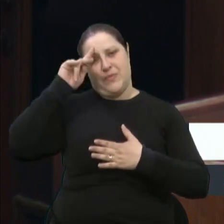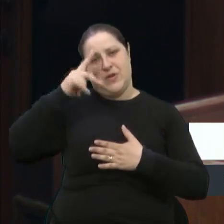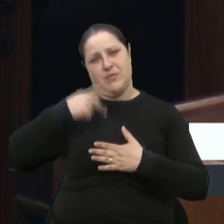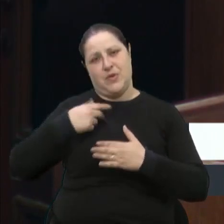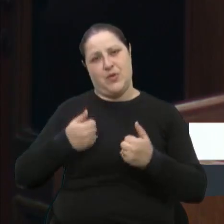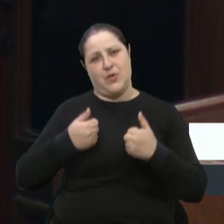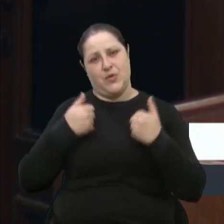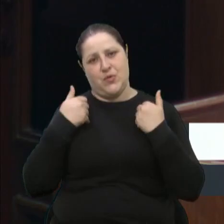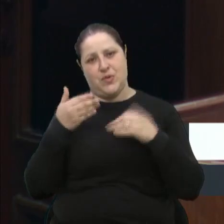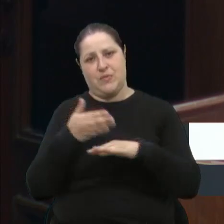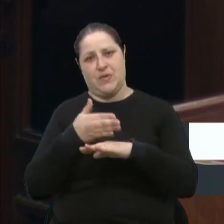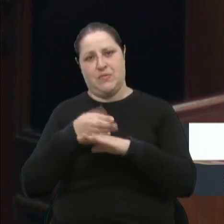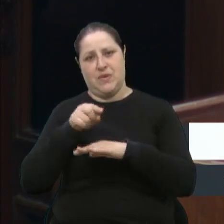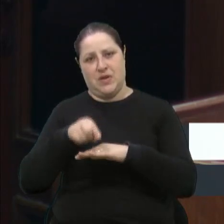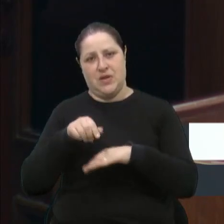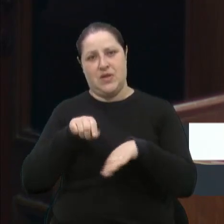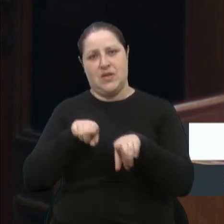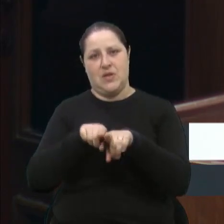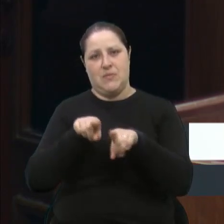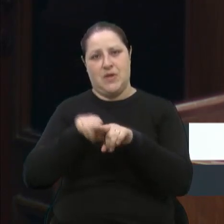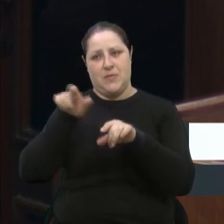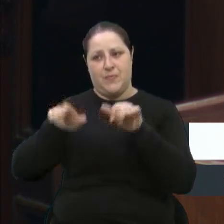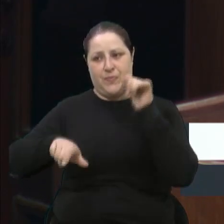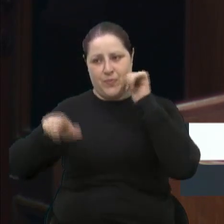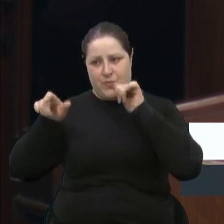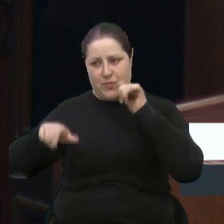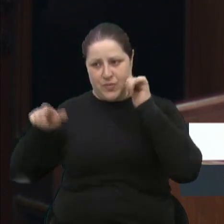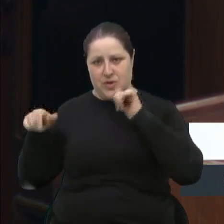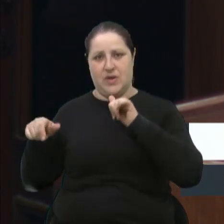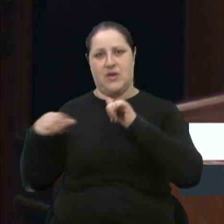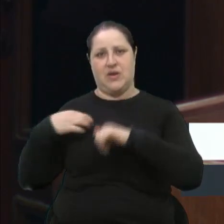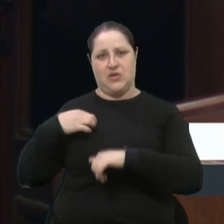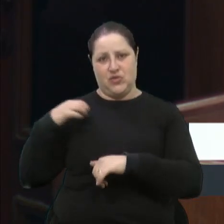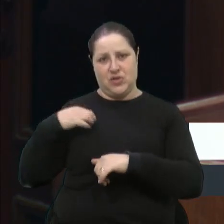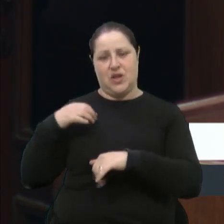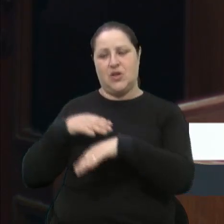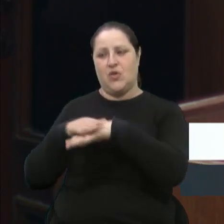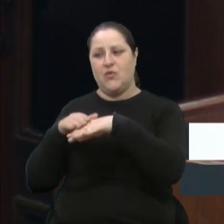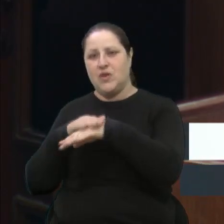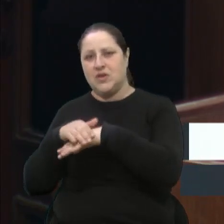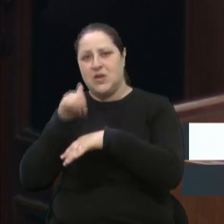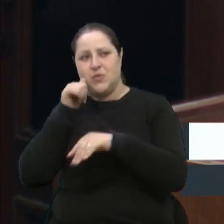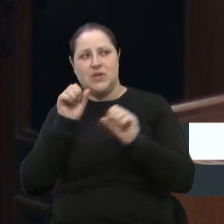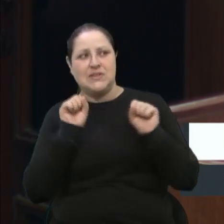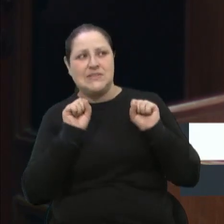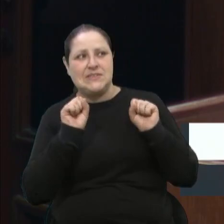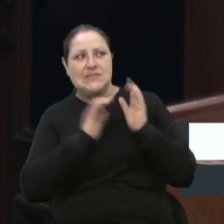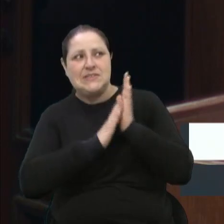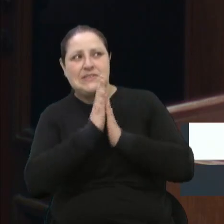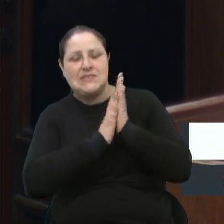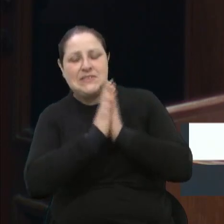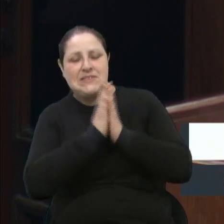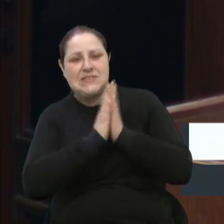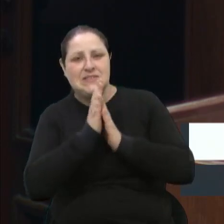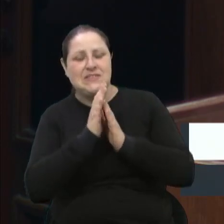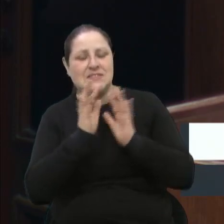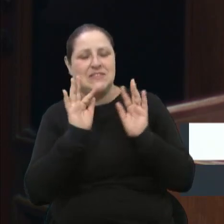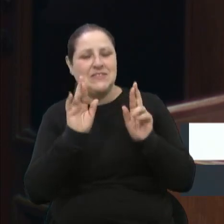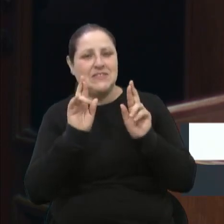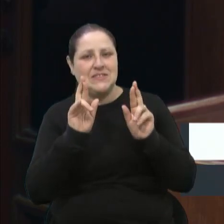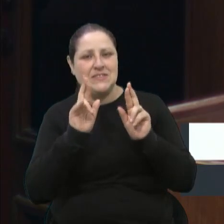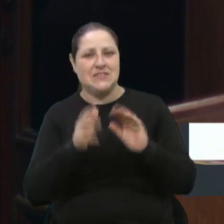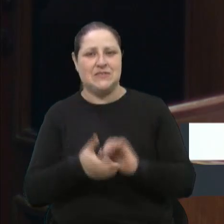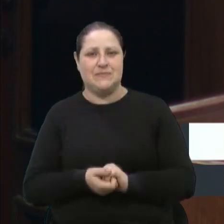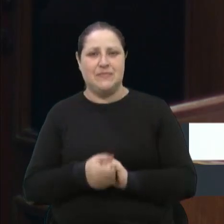conversado com algumas candidatas, elas estão muito ansiosas por esse grande dia e reforçar que, de fato, quem faz o